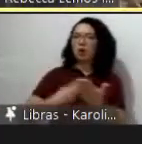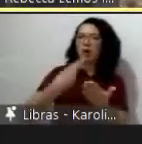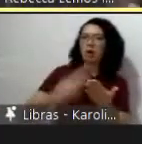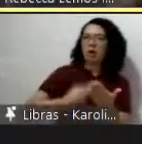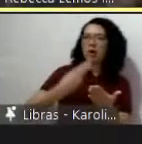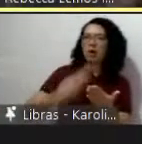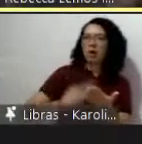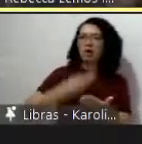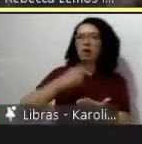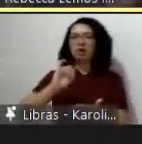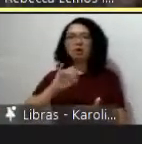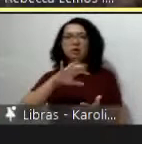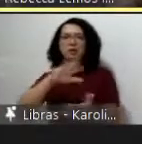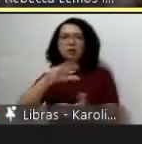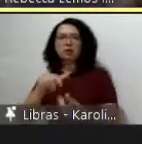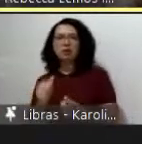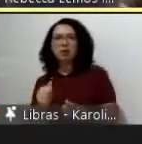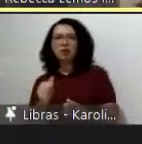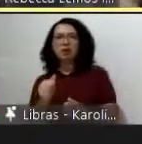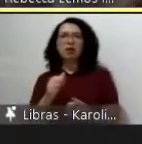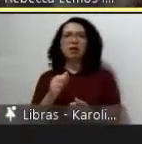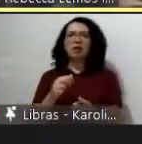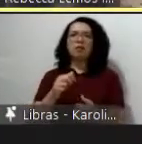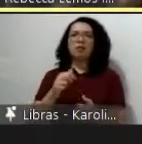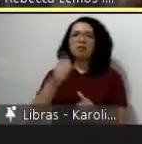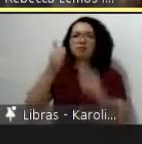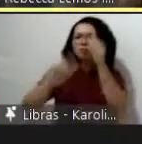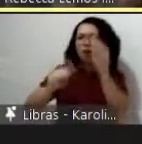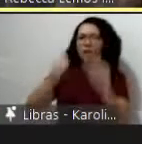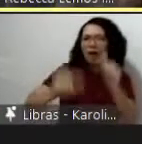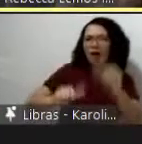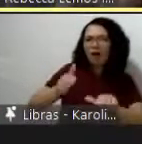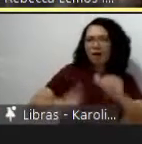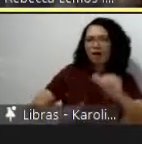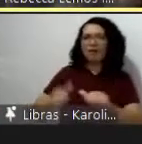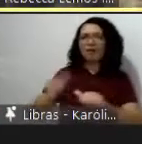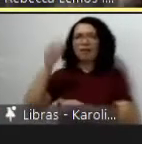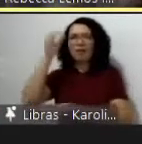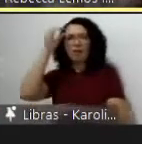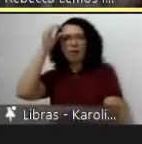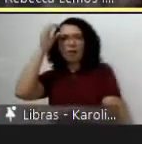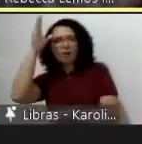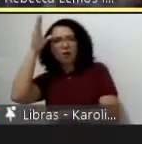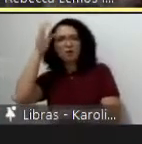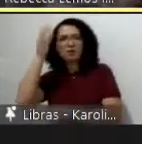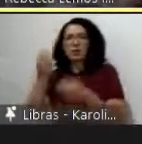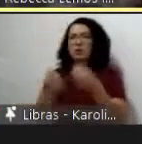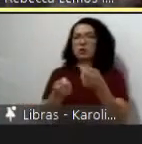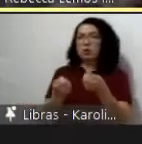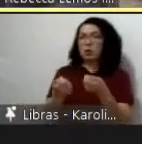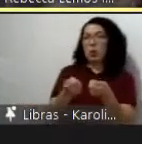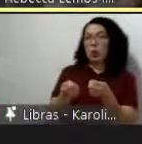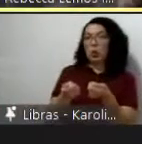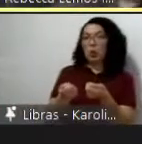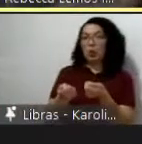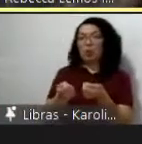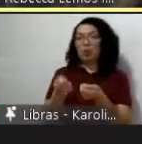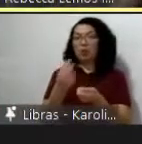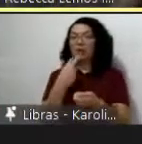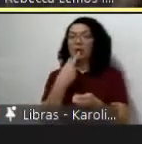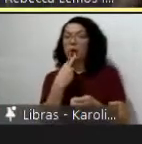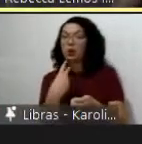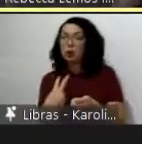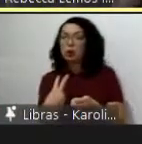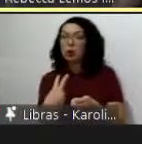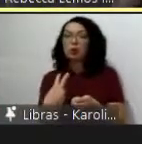medir a avaliação do conhecimento quem diz que aquilo que nós produzimos é bom ou não quem cria os sistemas